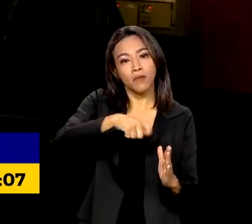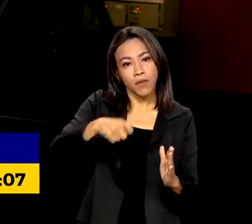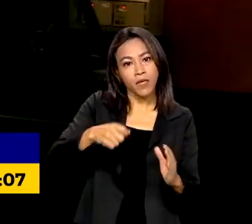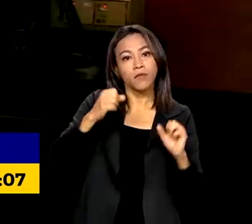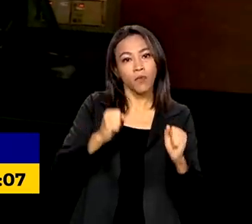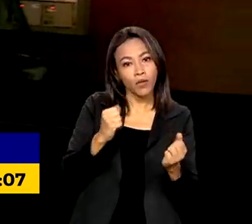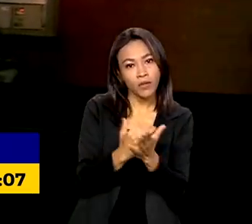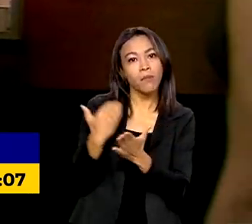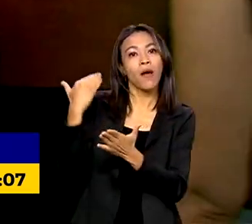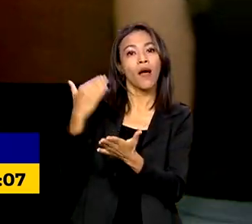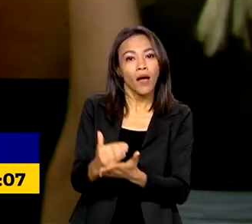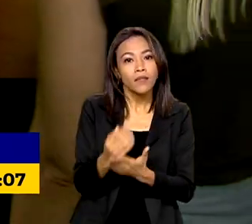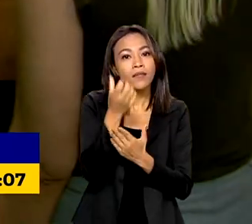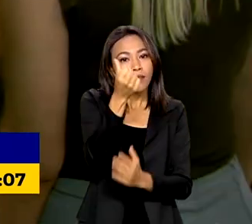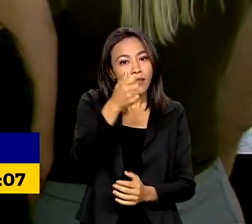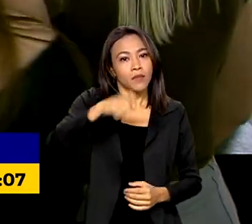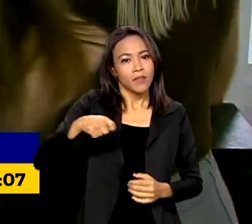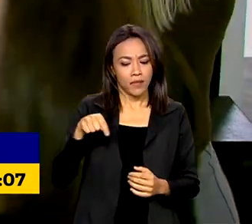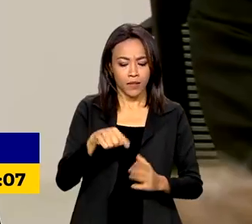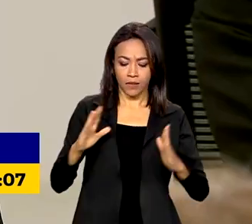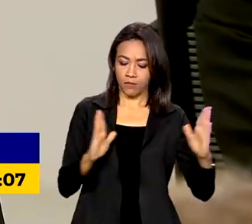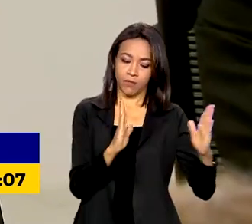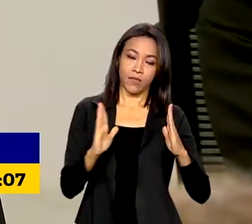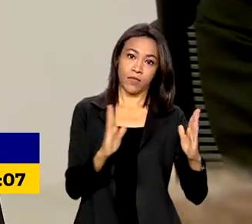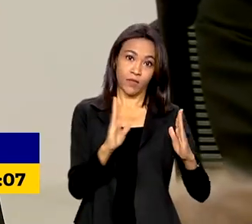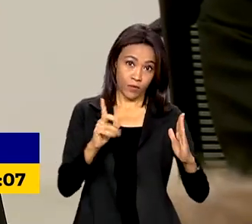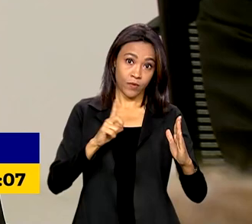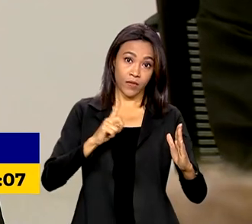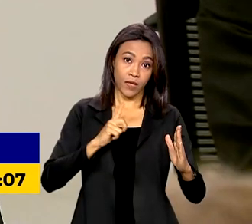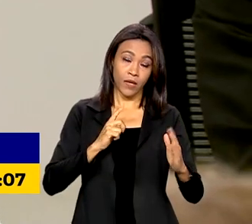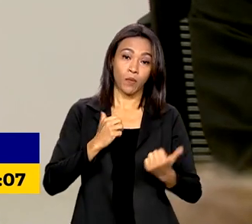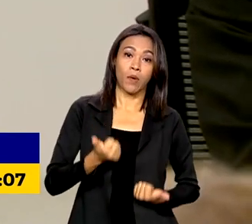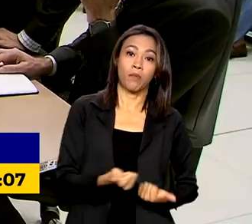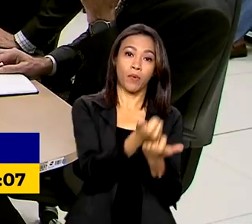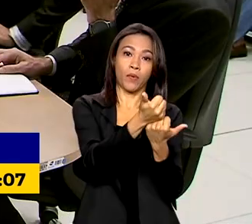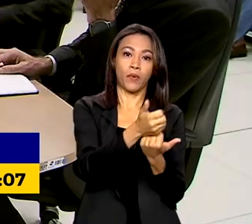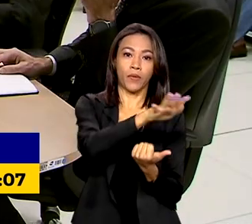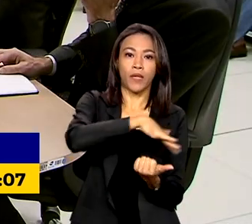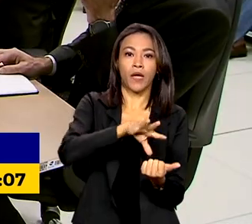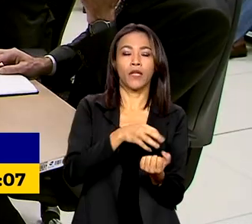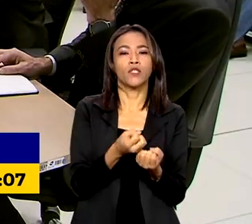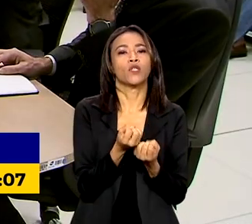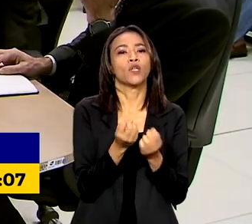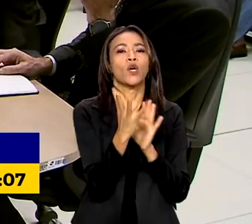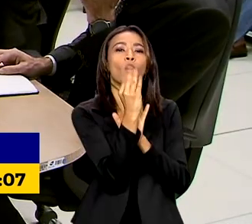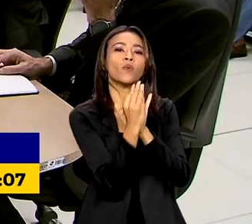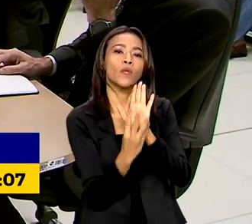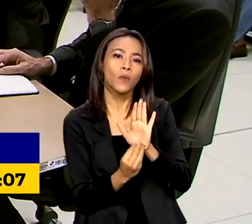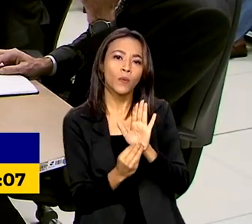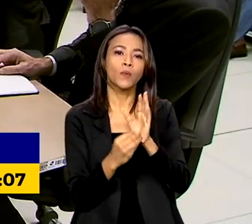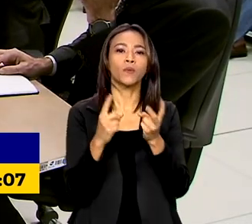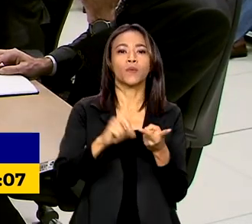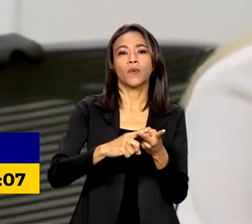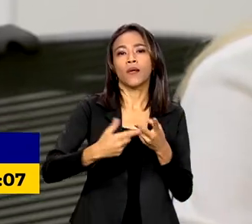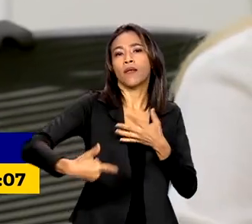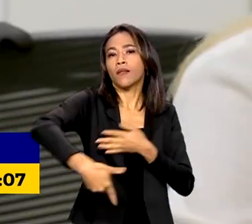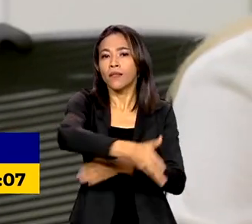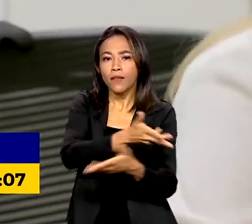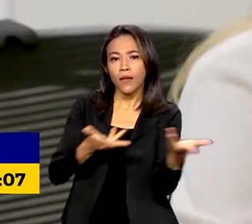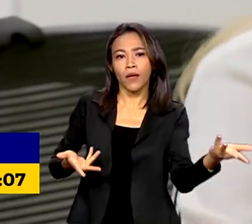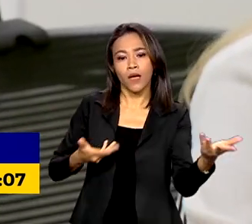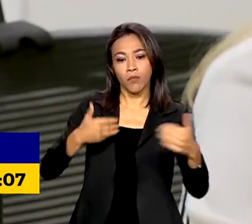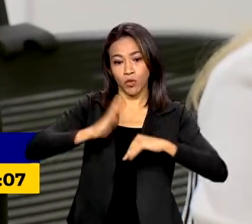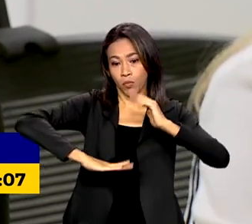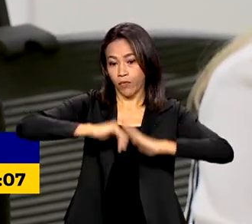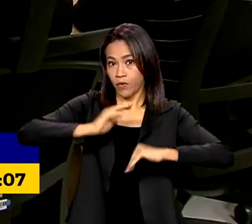ser prorrogado. Neste período está prevista a cooperação nas áreas de produção de conteúdos públicos, intercâmbio entre profissionais